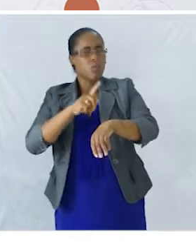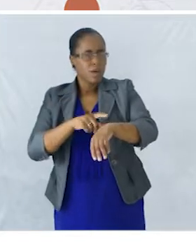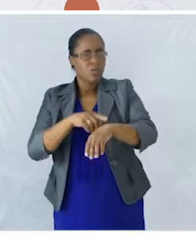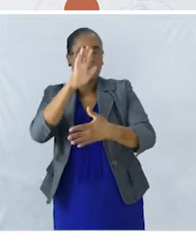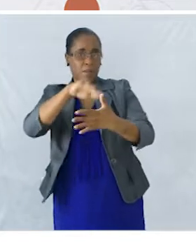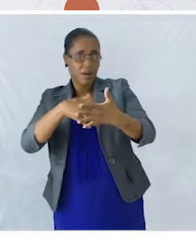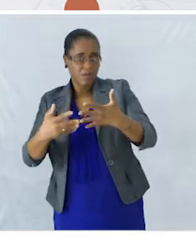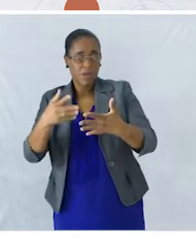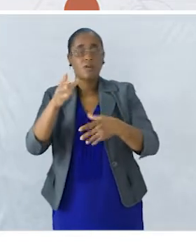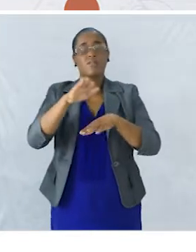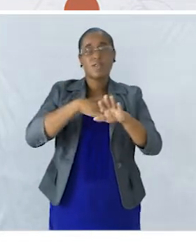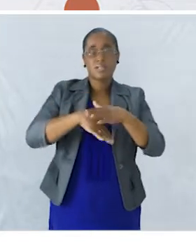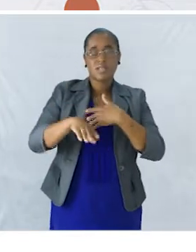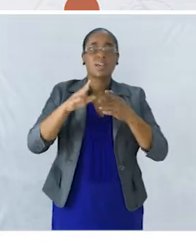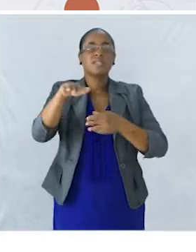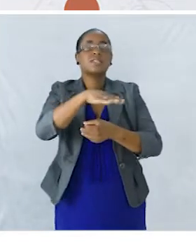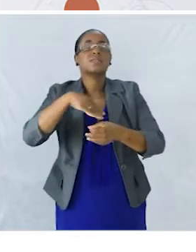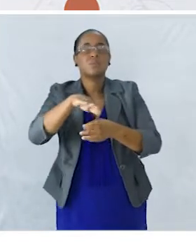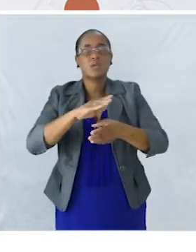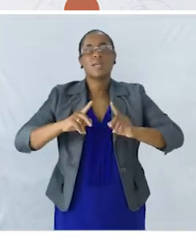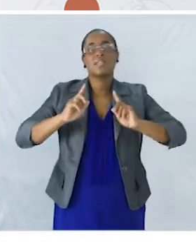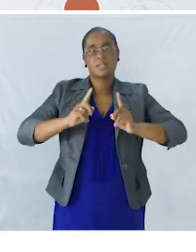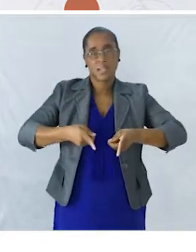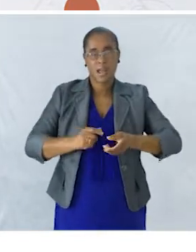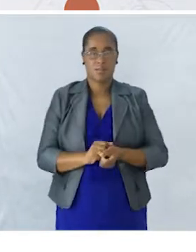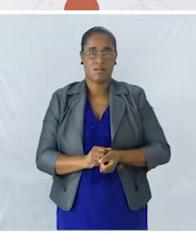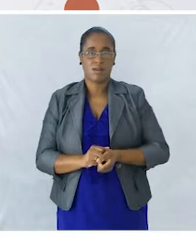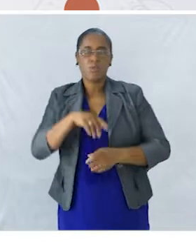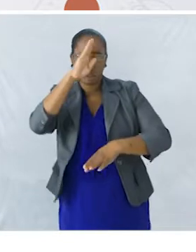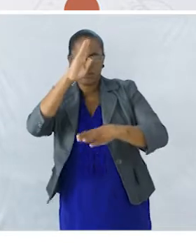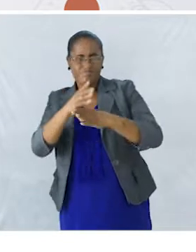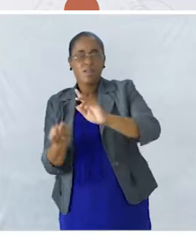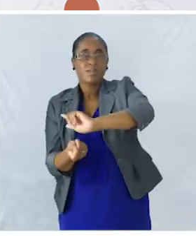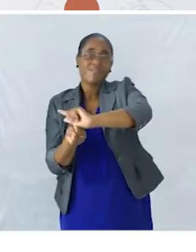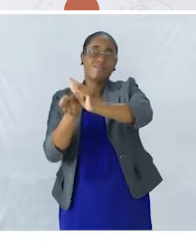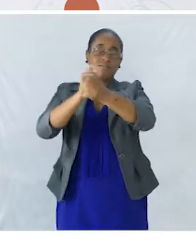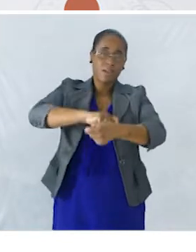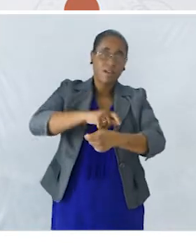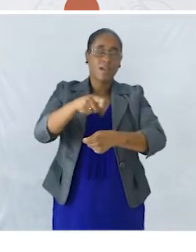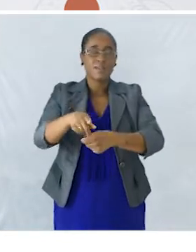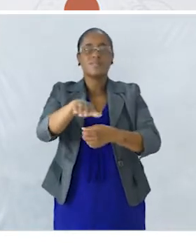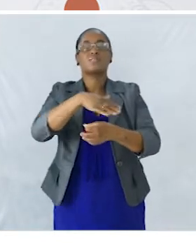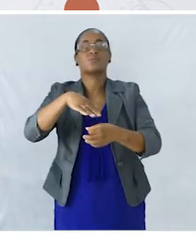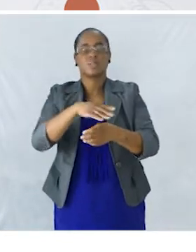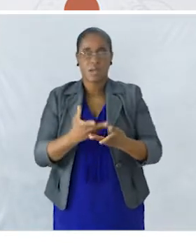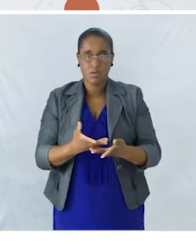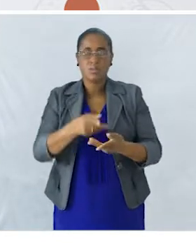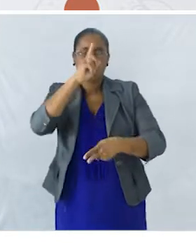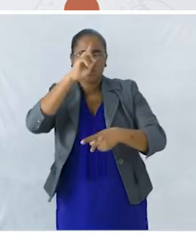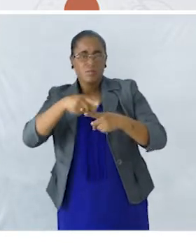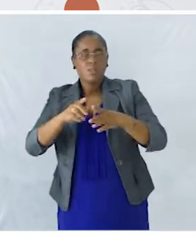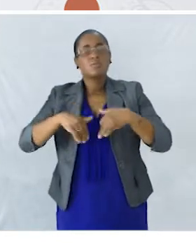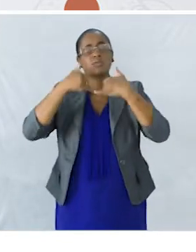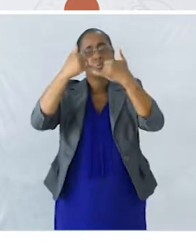definir Da situação inicial O acontecimento Que altera Essa situação E os acontecimentos Que vêm